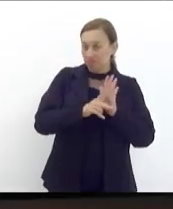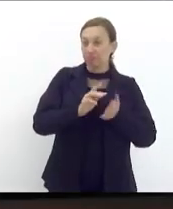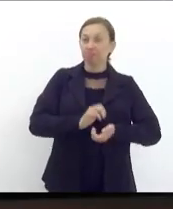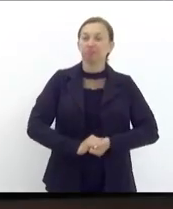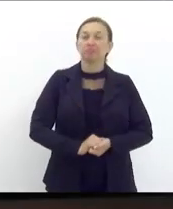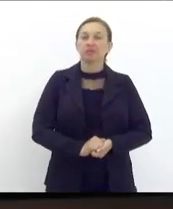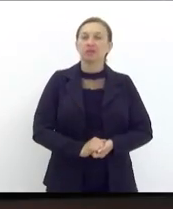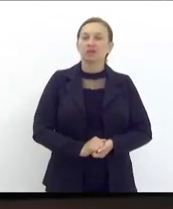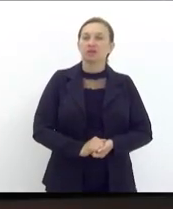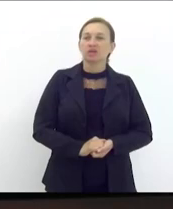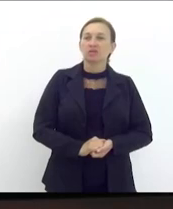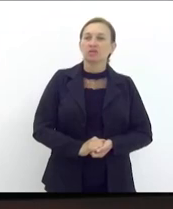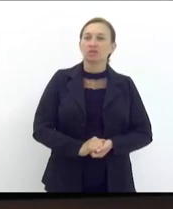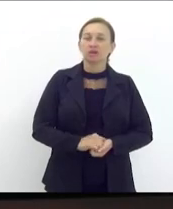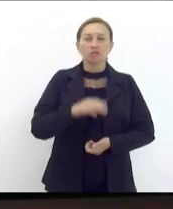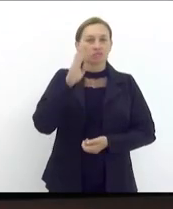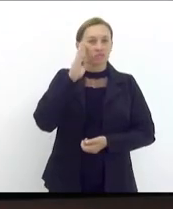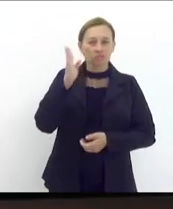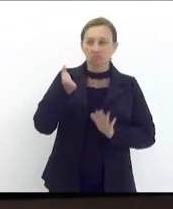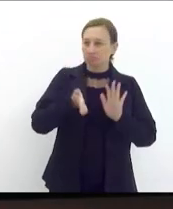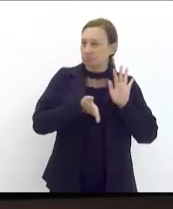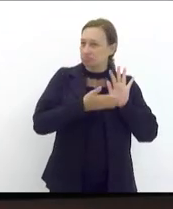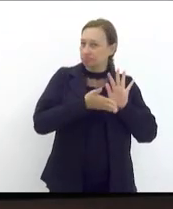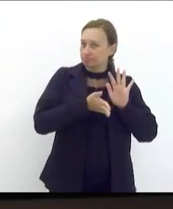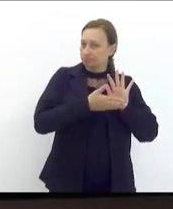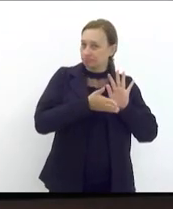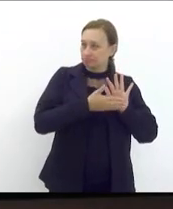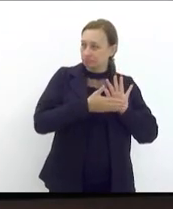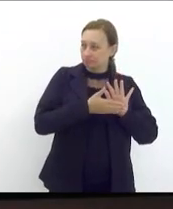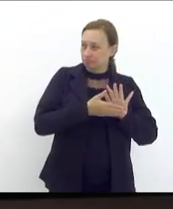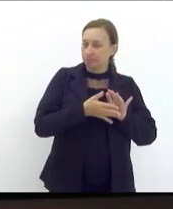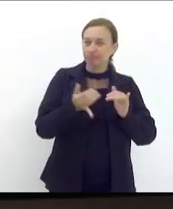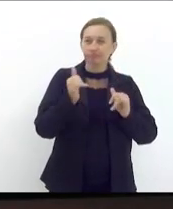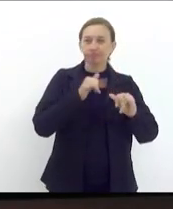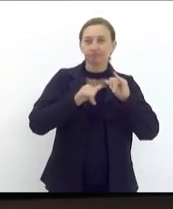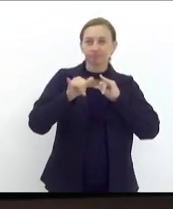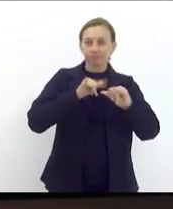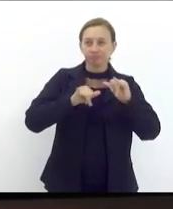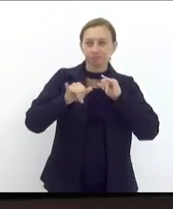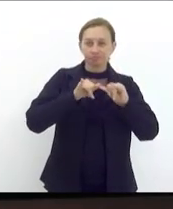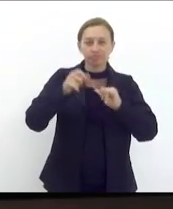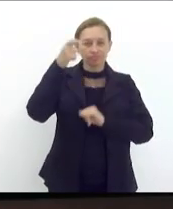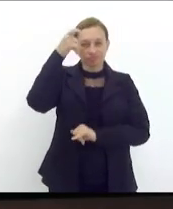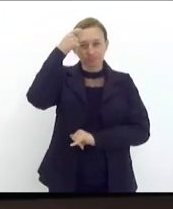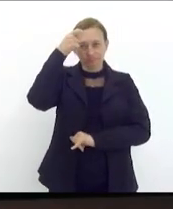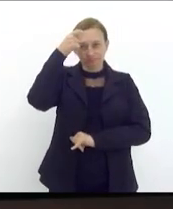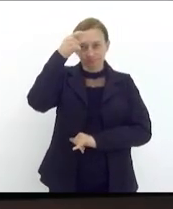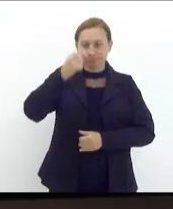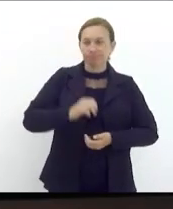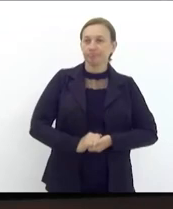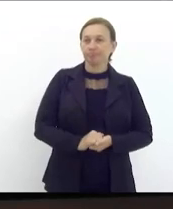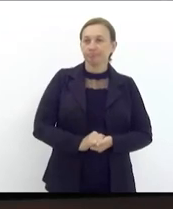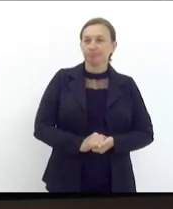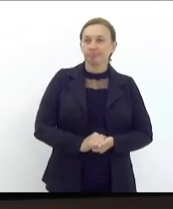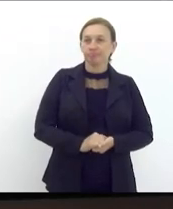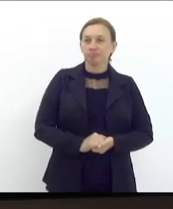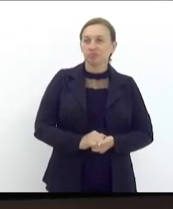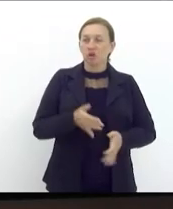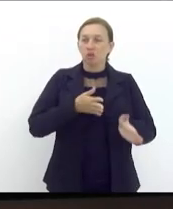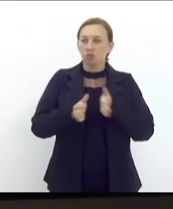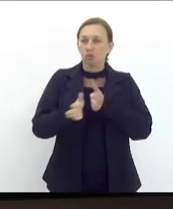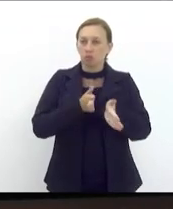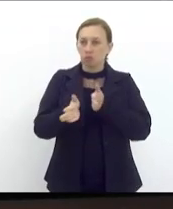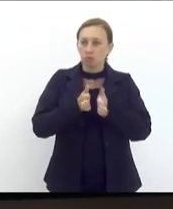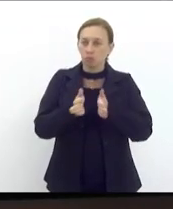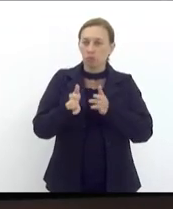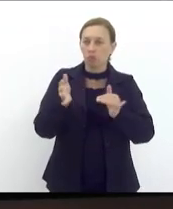A premissa principal dessa proposição é a informação e a conscientização. Afinal, o acesso à informação